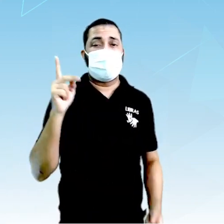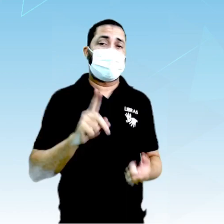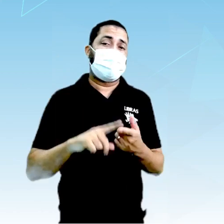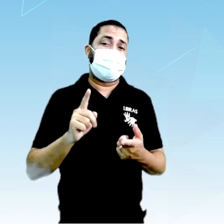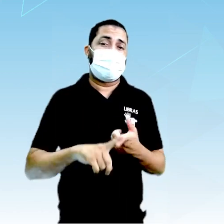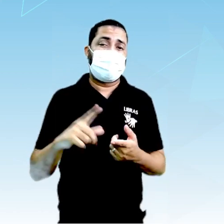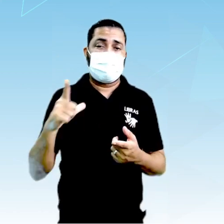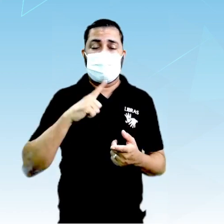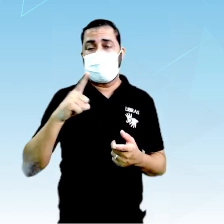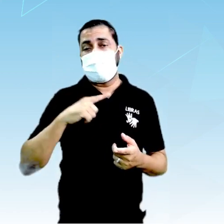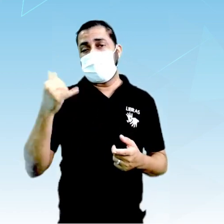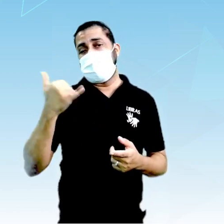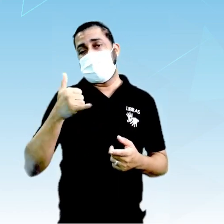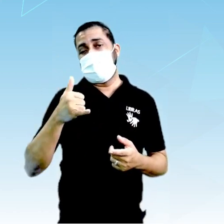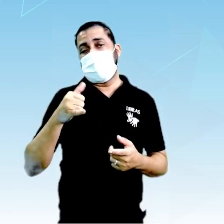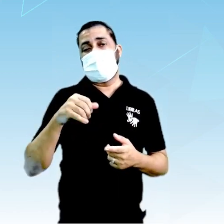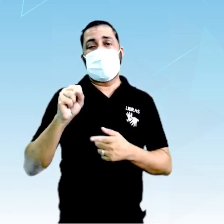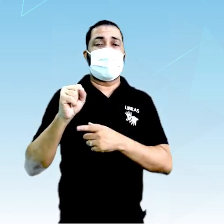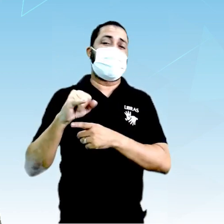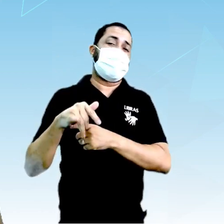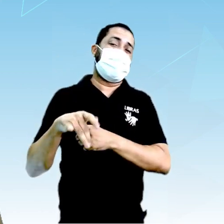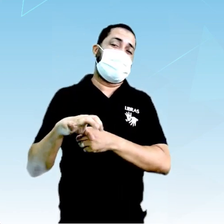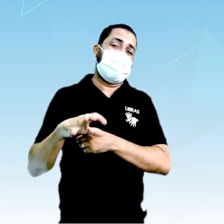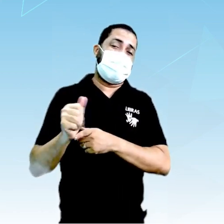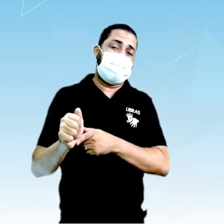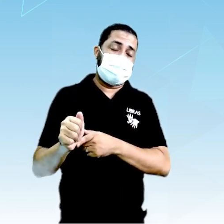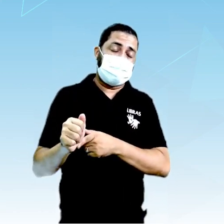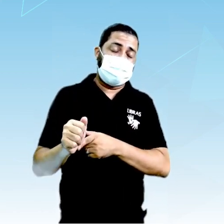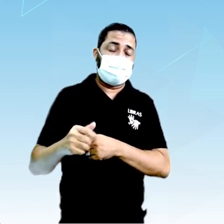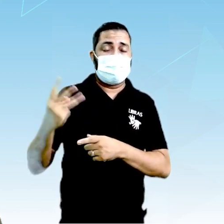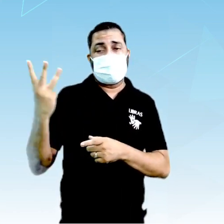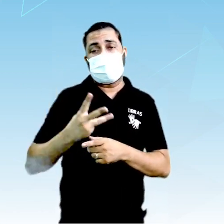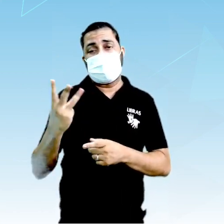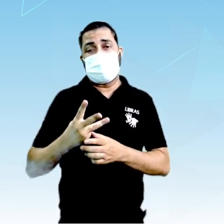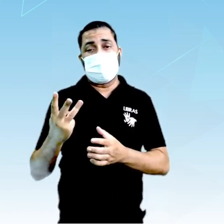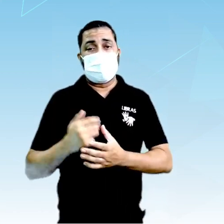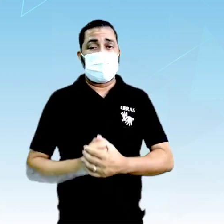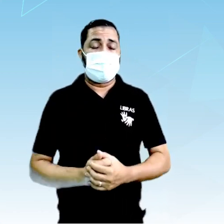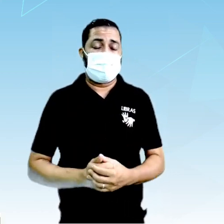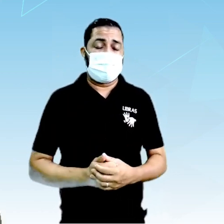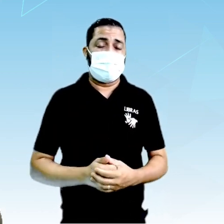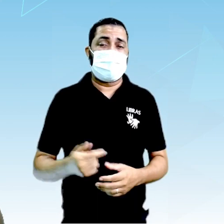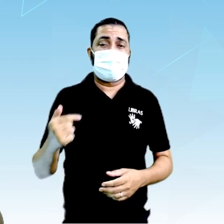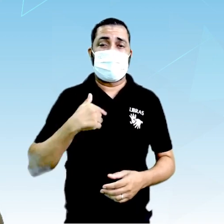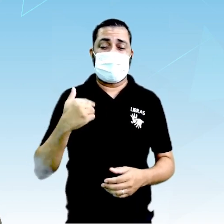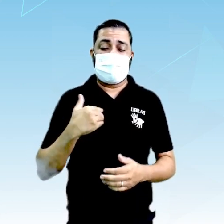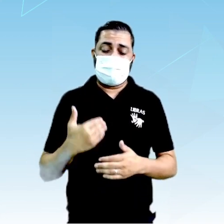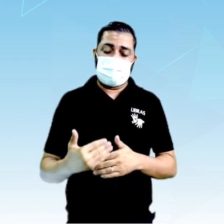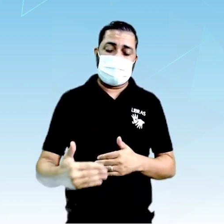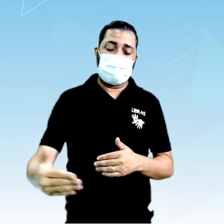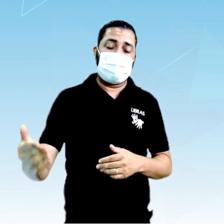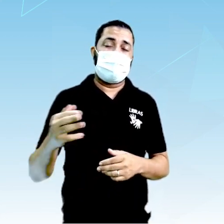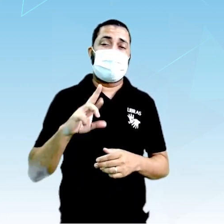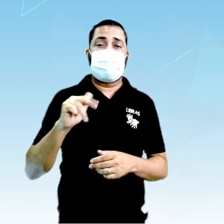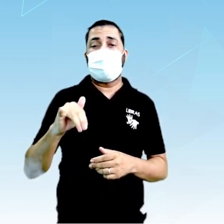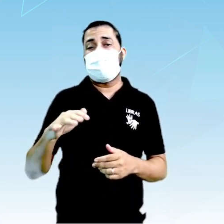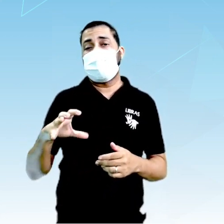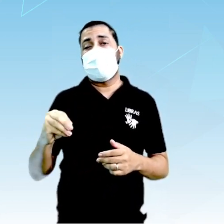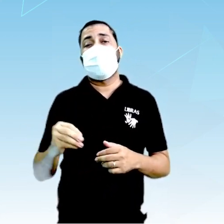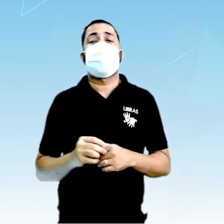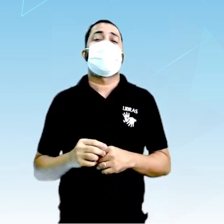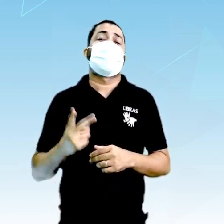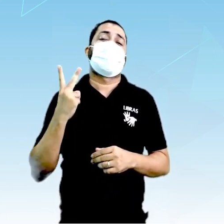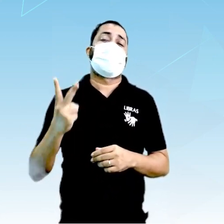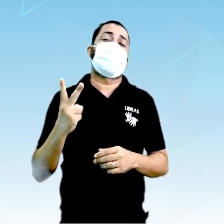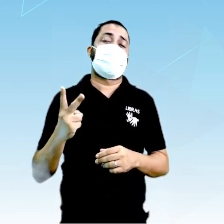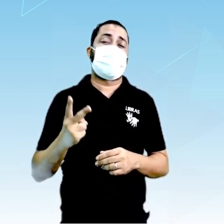temos energia cinética. E o terceiro ponto é que quando eu passo esses raios através de